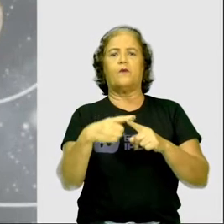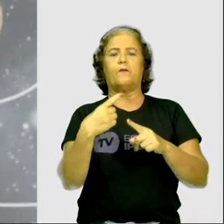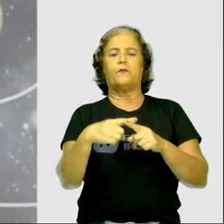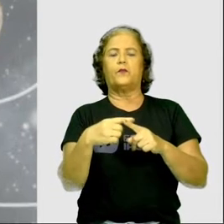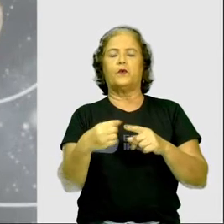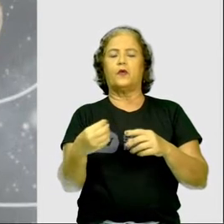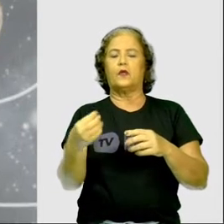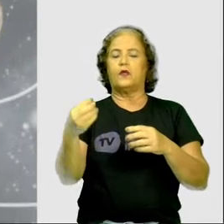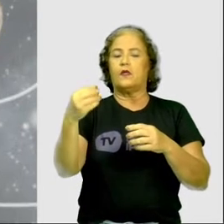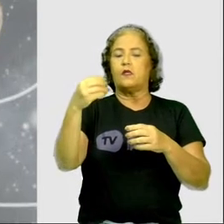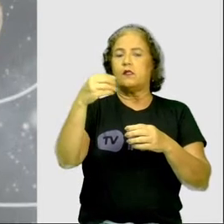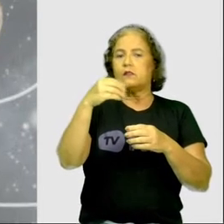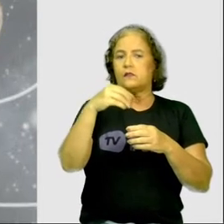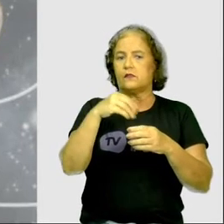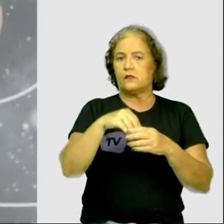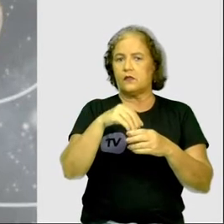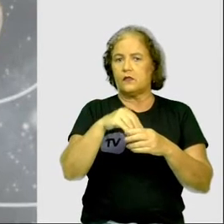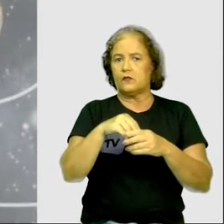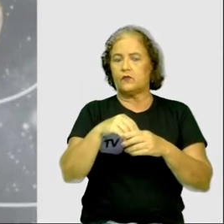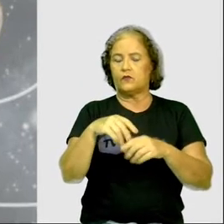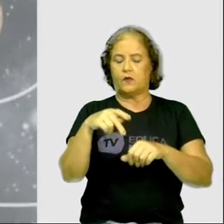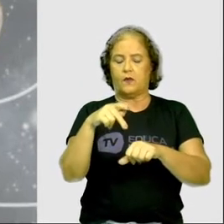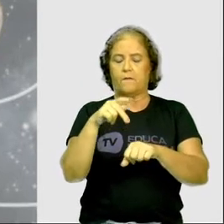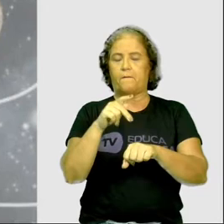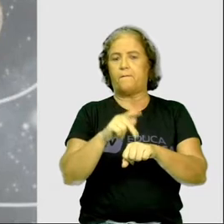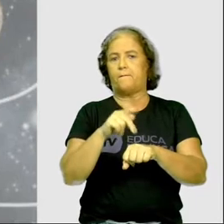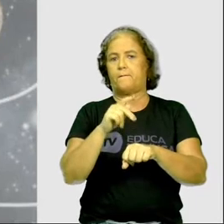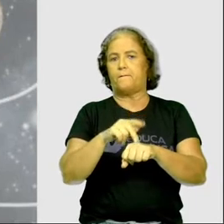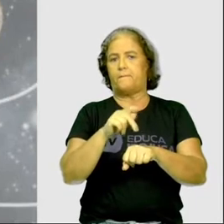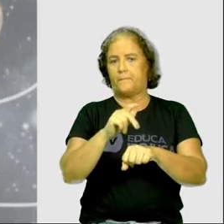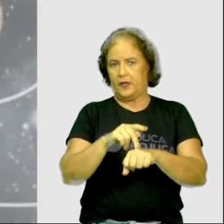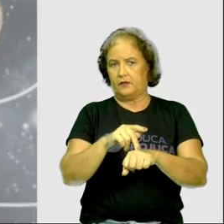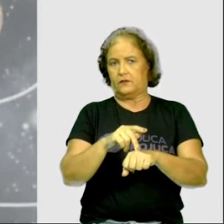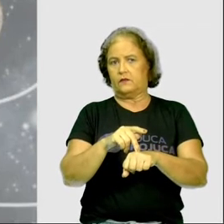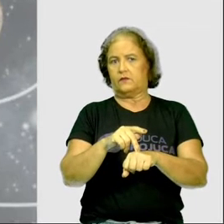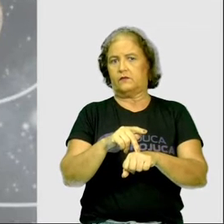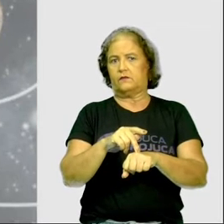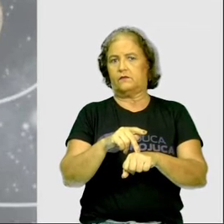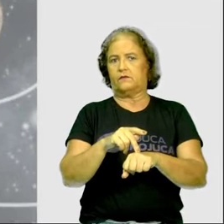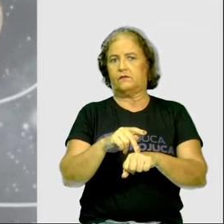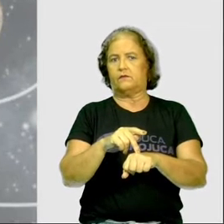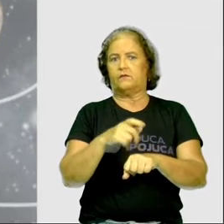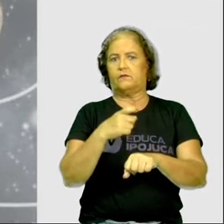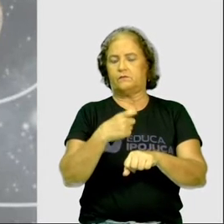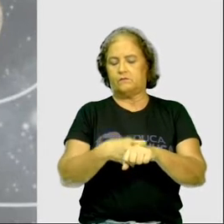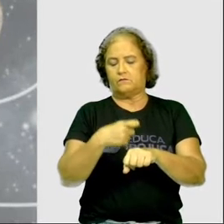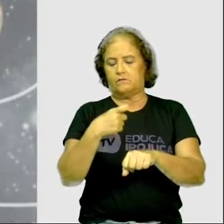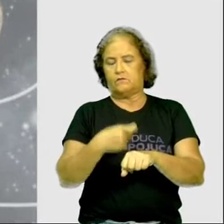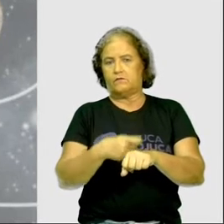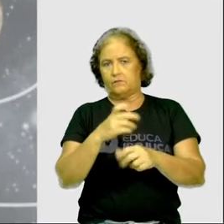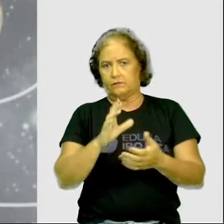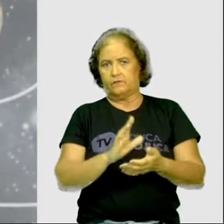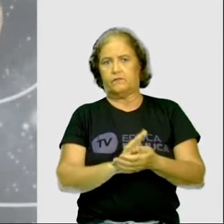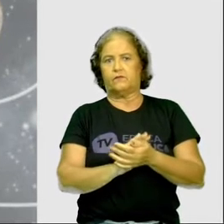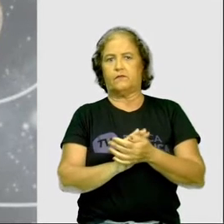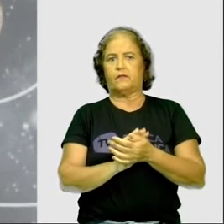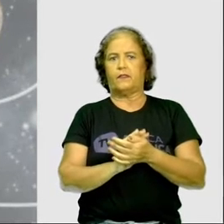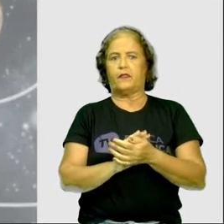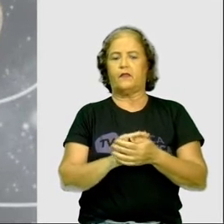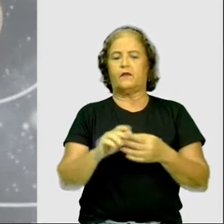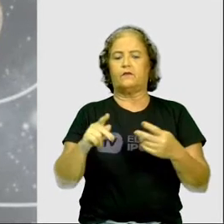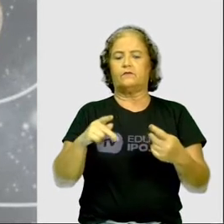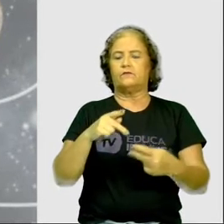é basicamente composto por rocha, por material sólido. Esses planetas